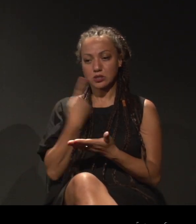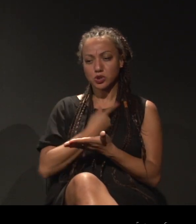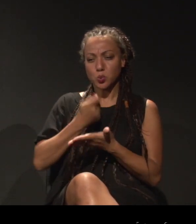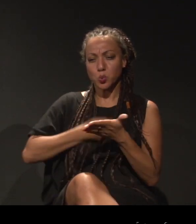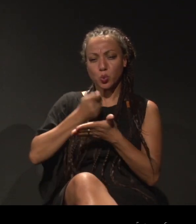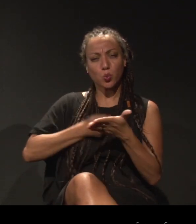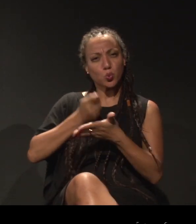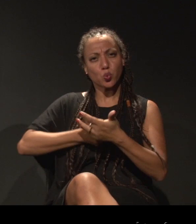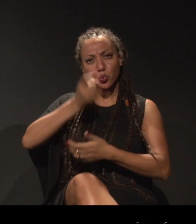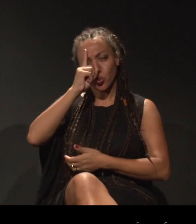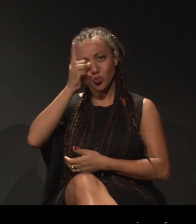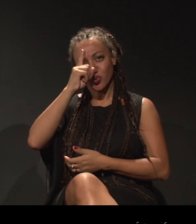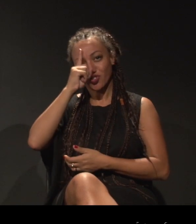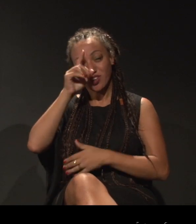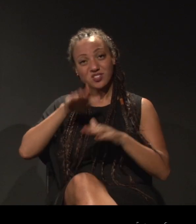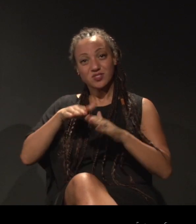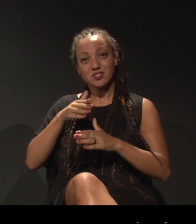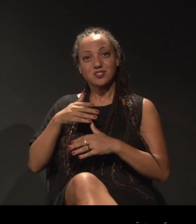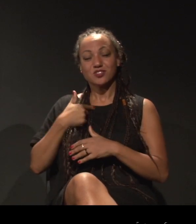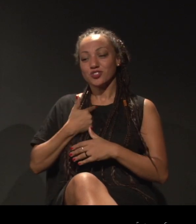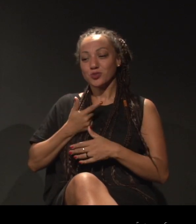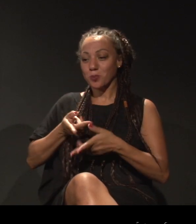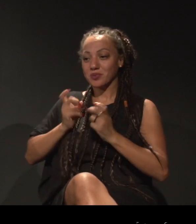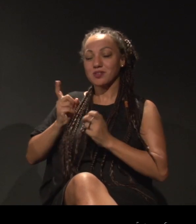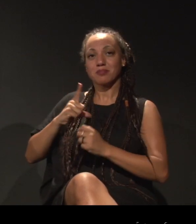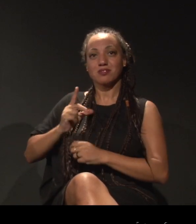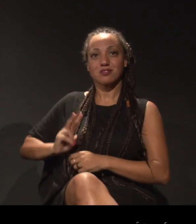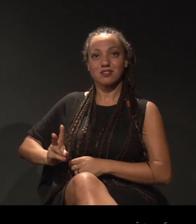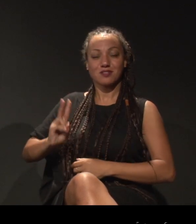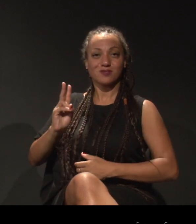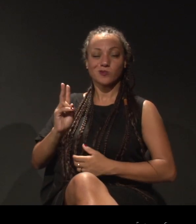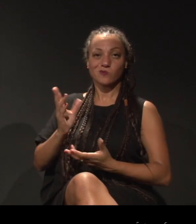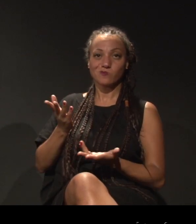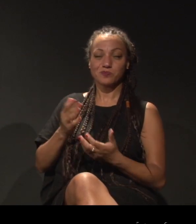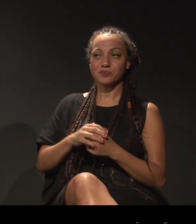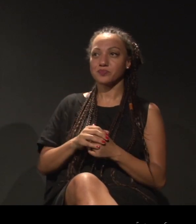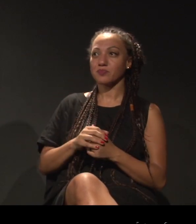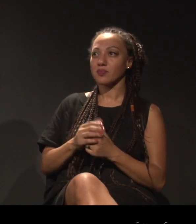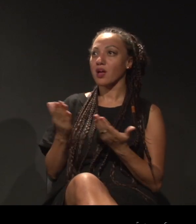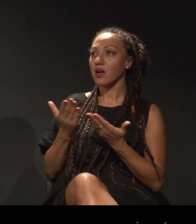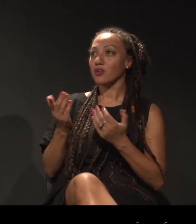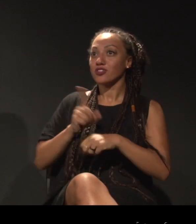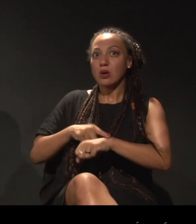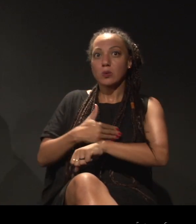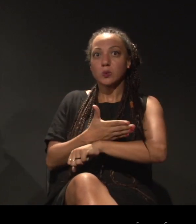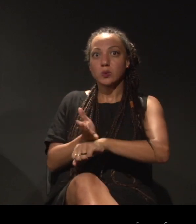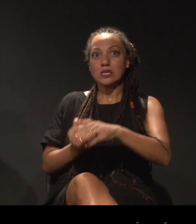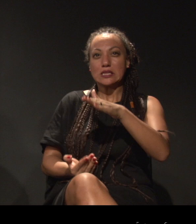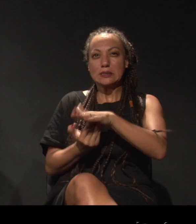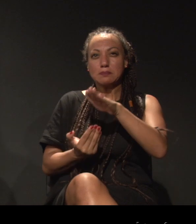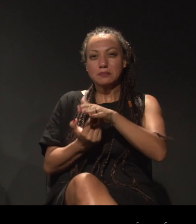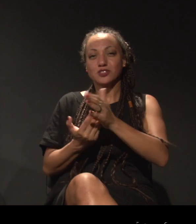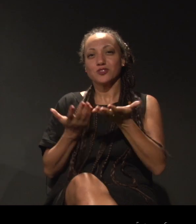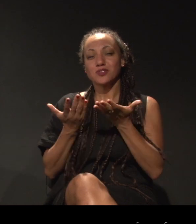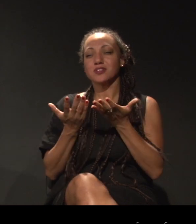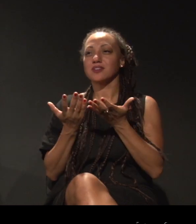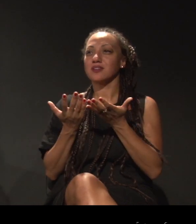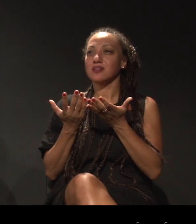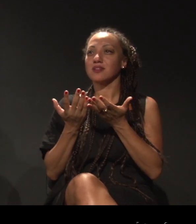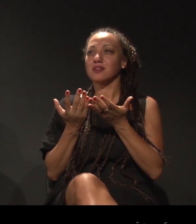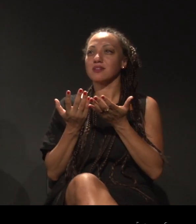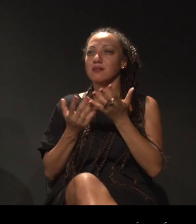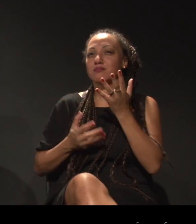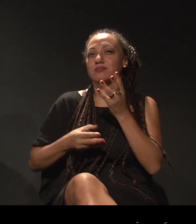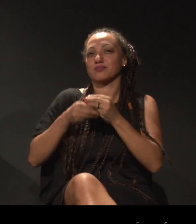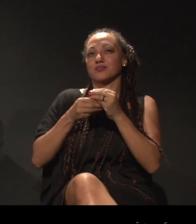diária, reconhecer esse valor. Só para a gente fechar, estamos já no limite, eu queria fazer só uma última